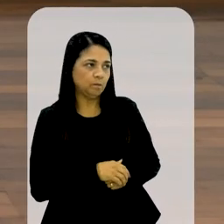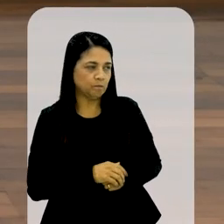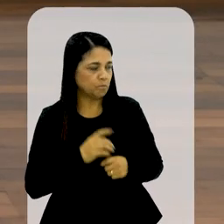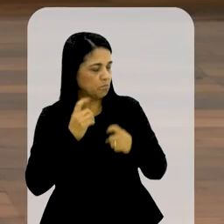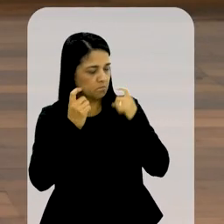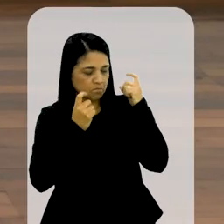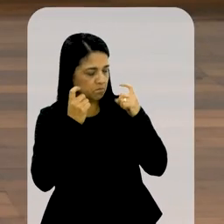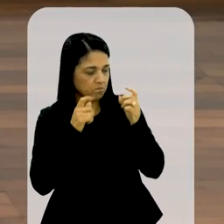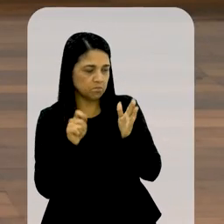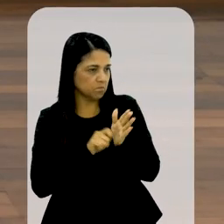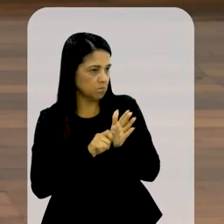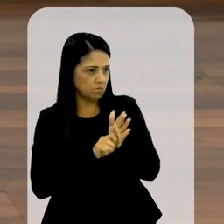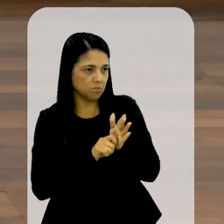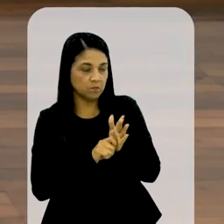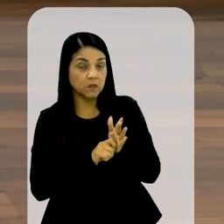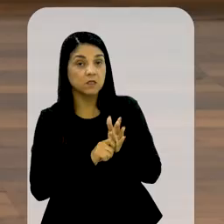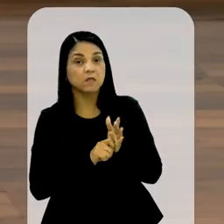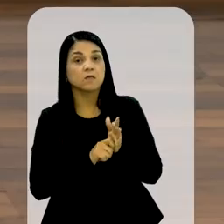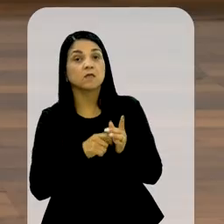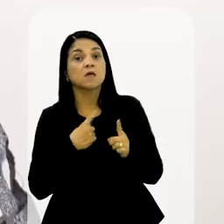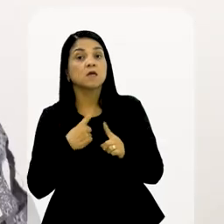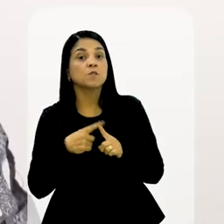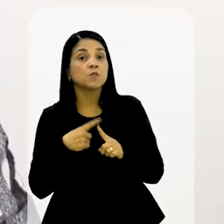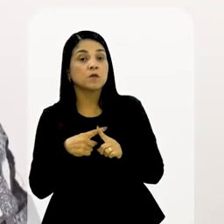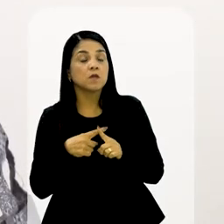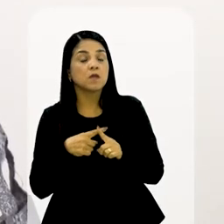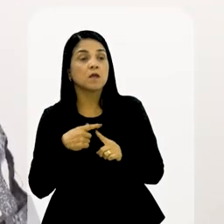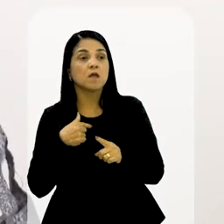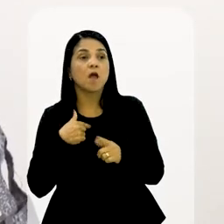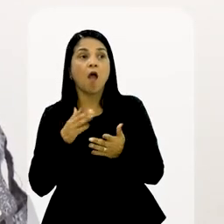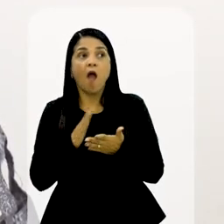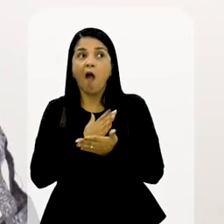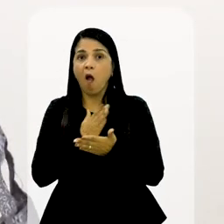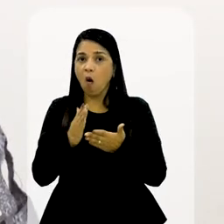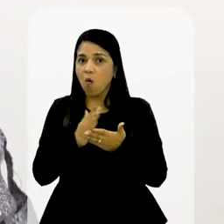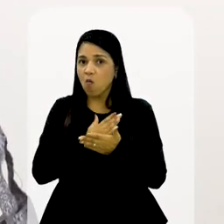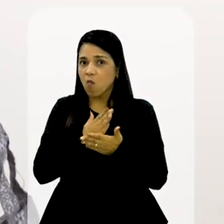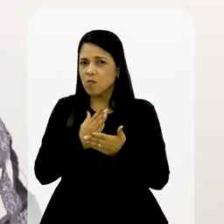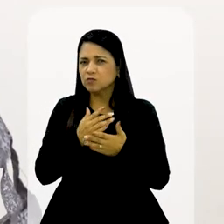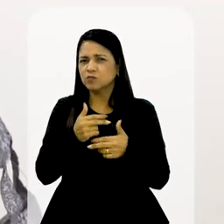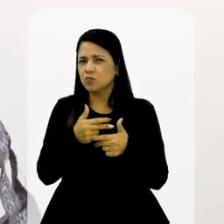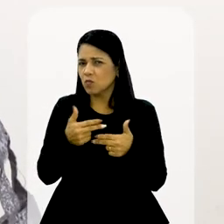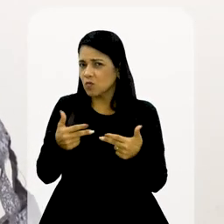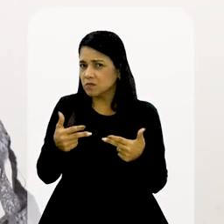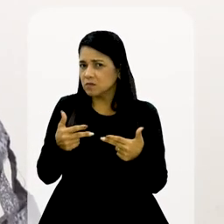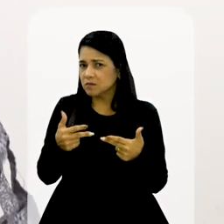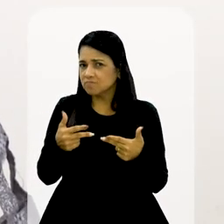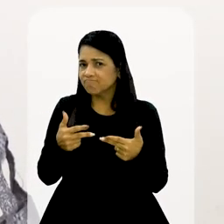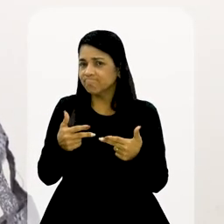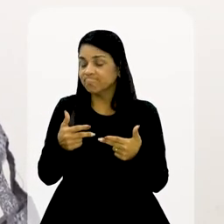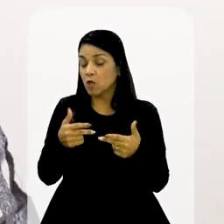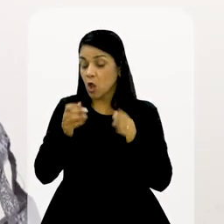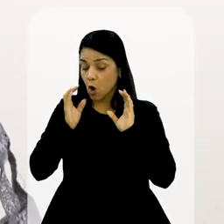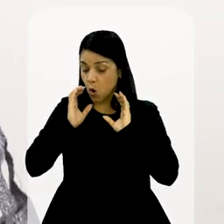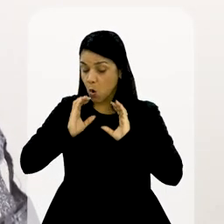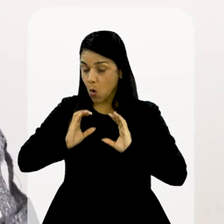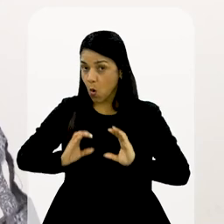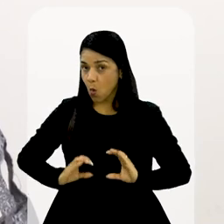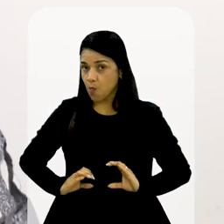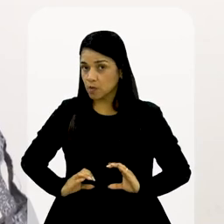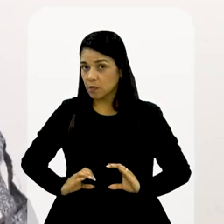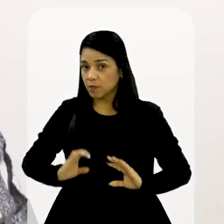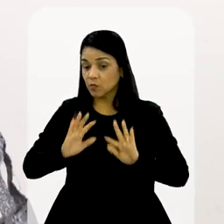preocupação eu não tive. porque eu acho que algumas coisas são muito atos